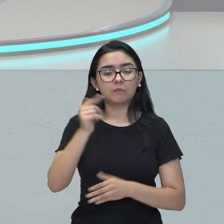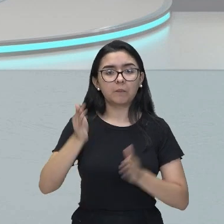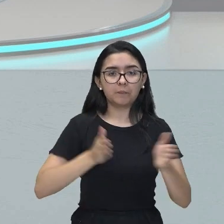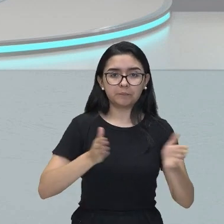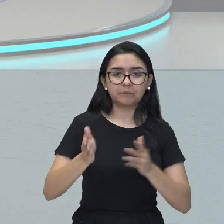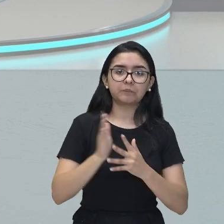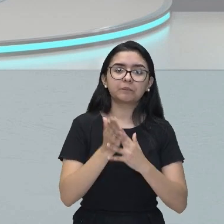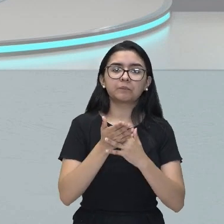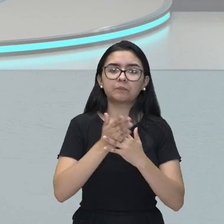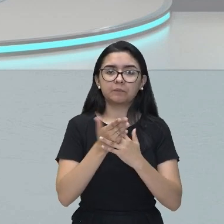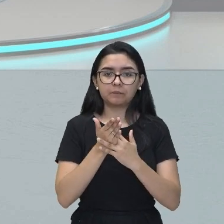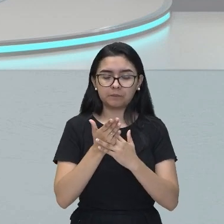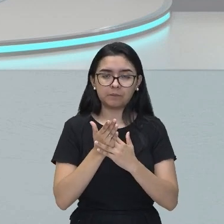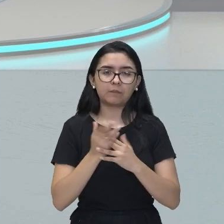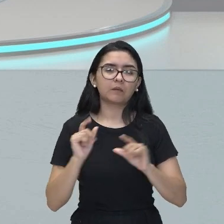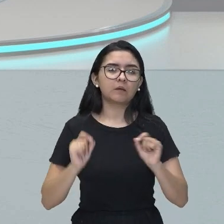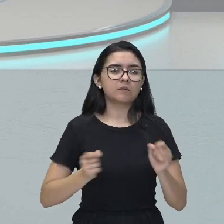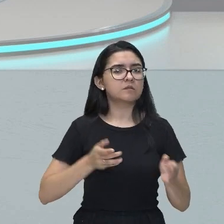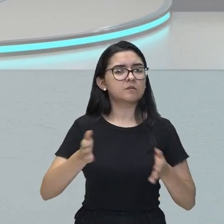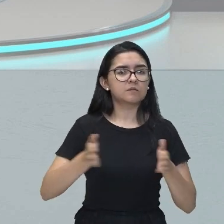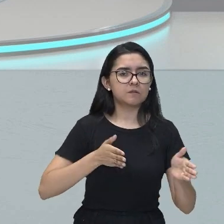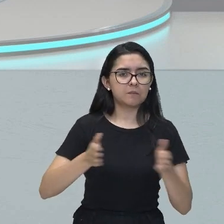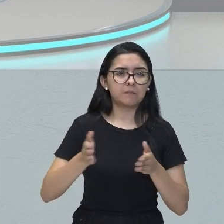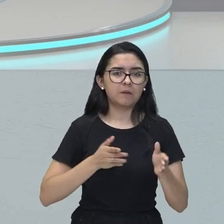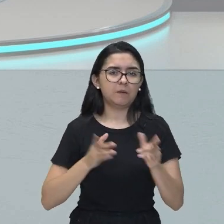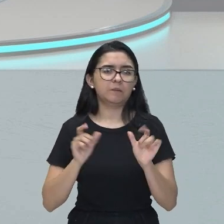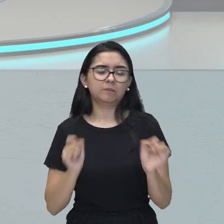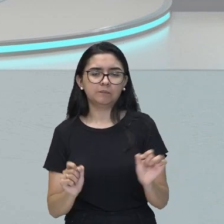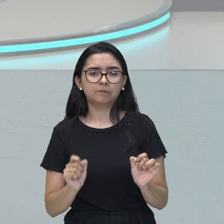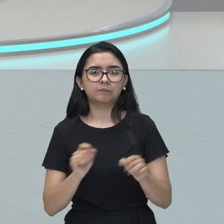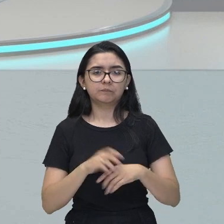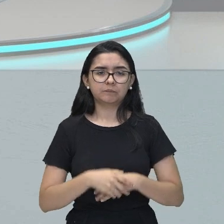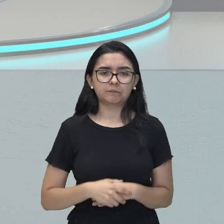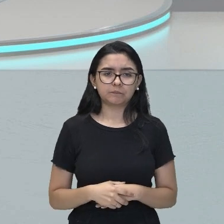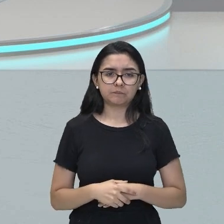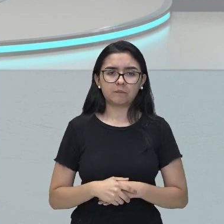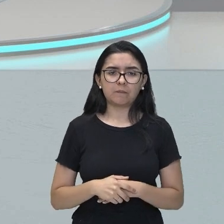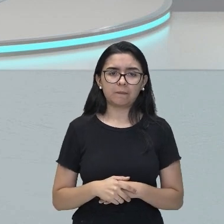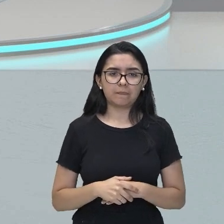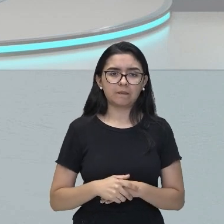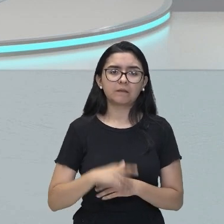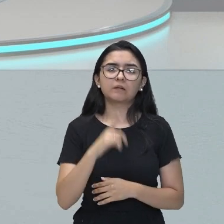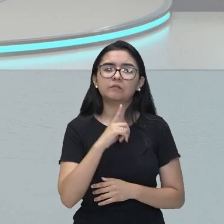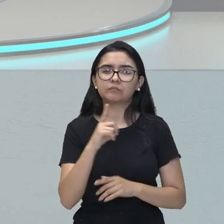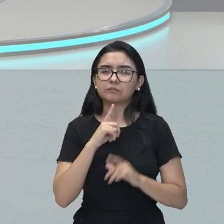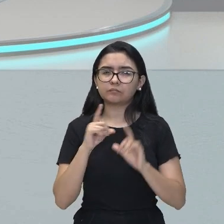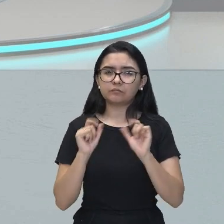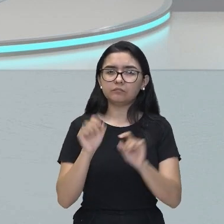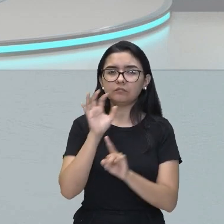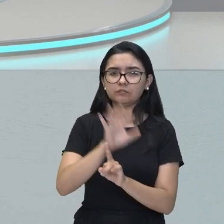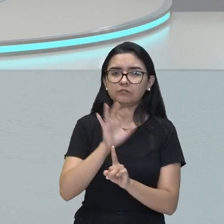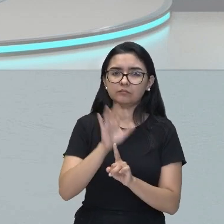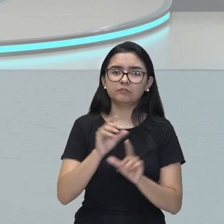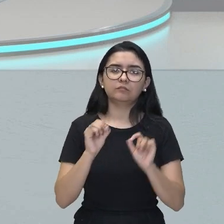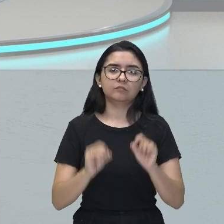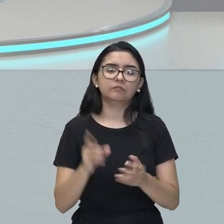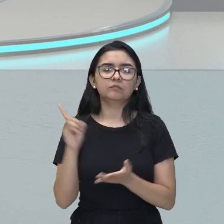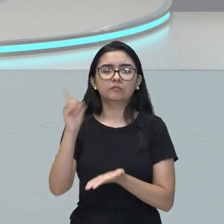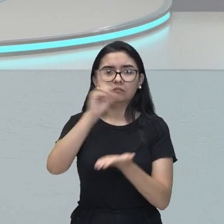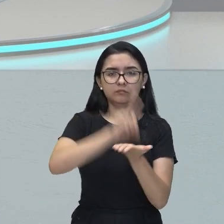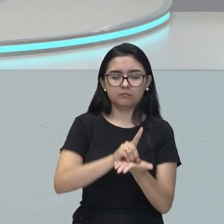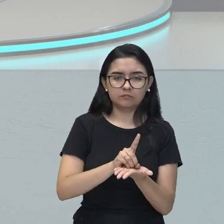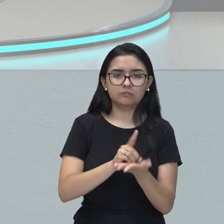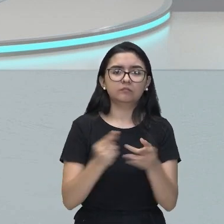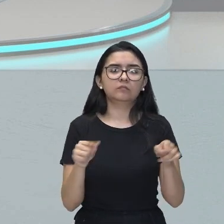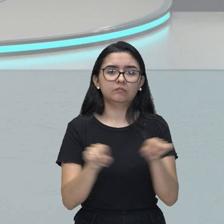barroco, esse período de contradições, ainda com reflexos do teocentrismo e do